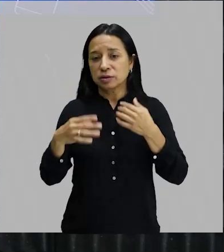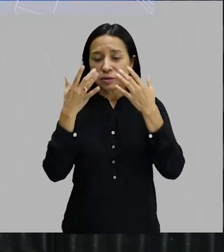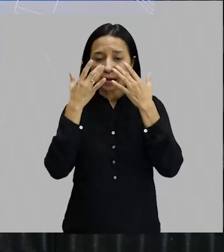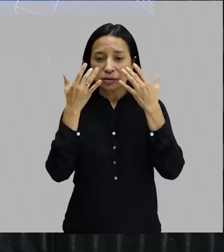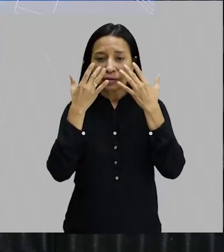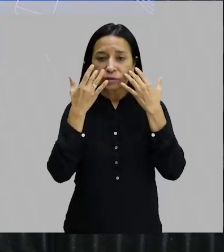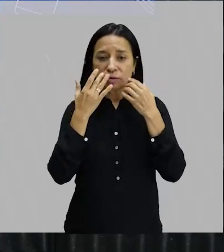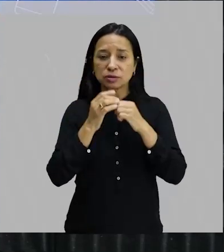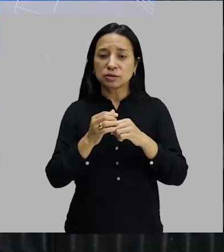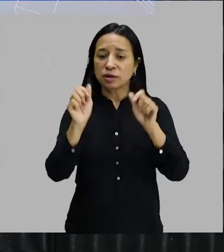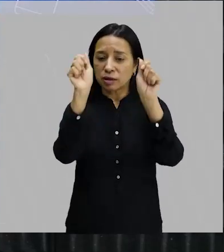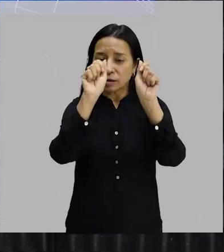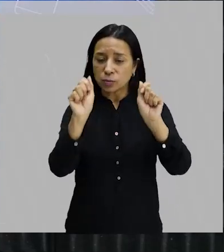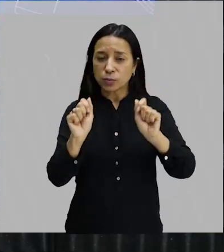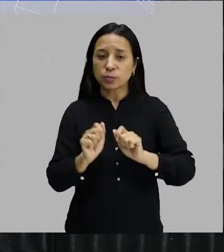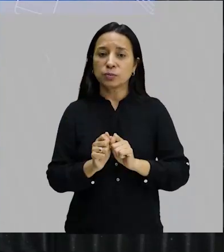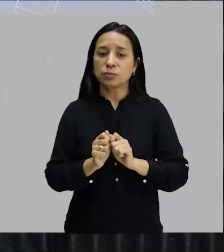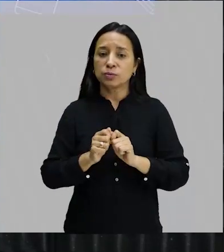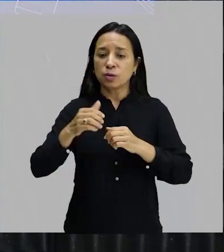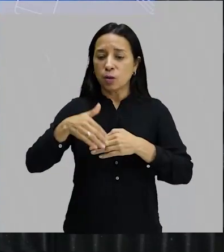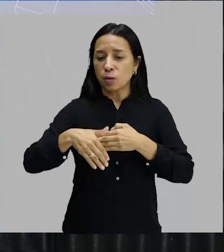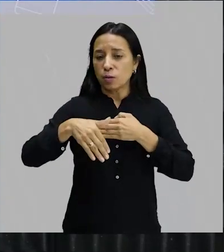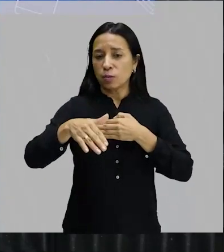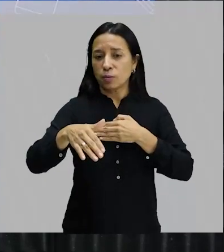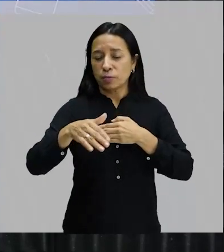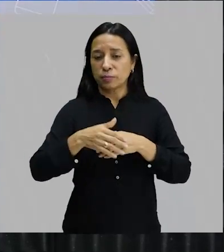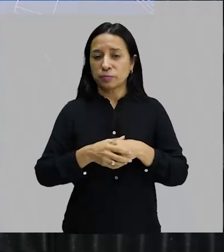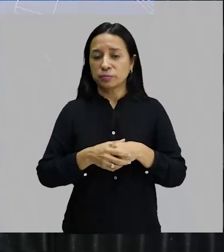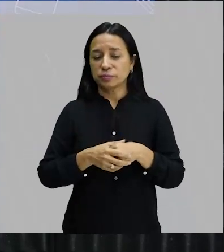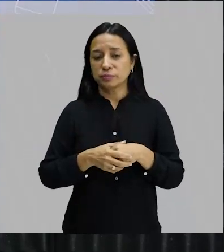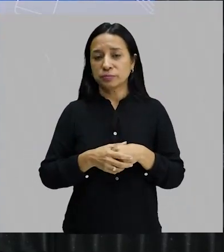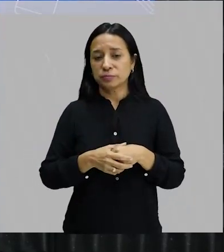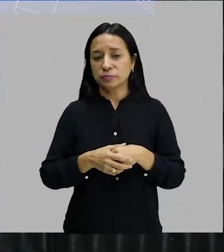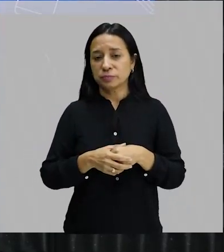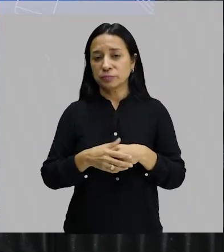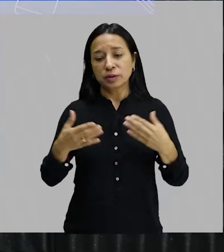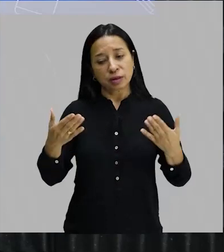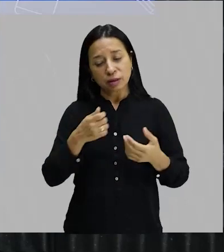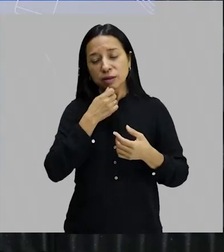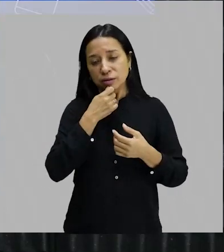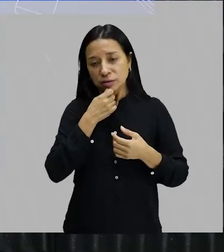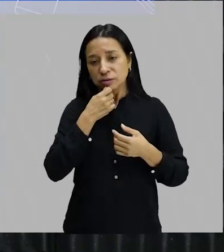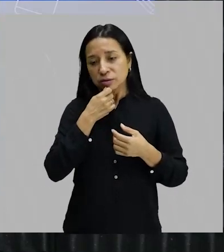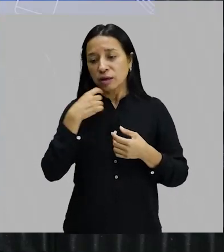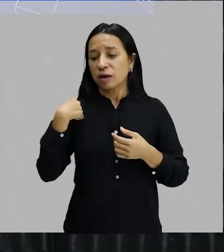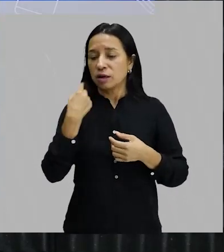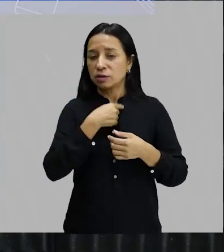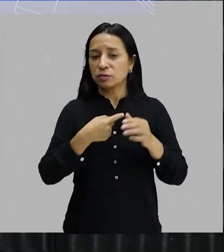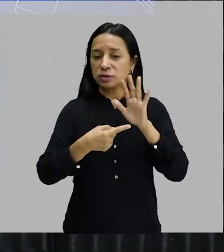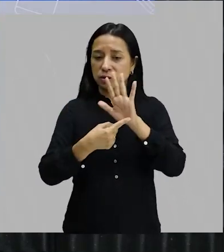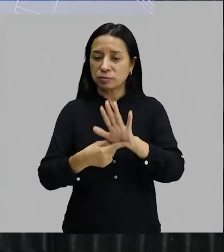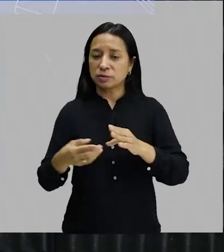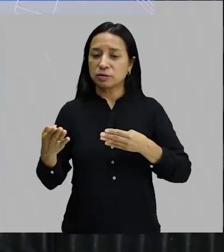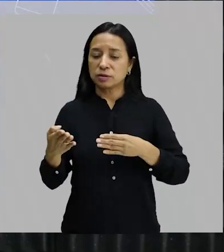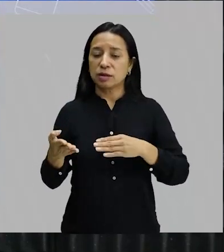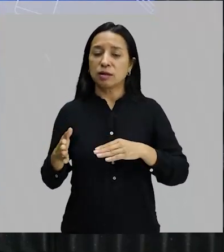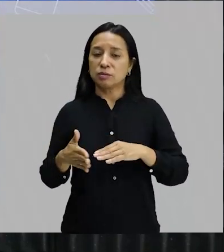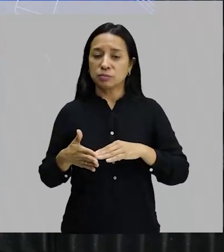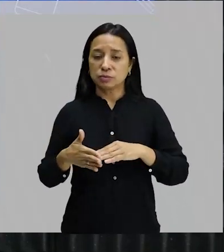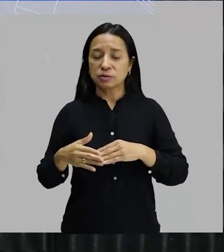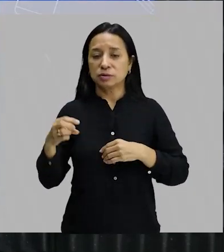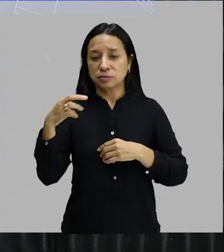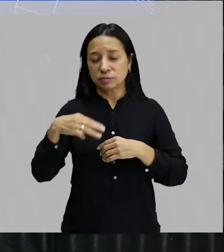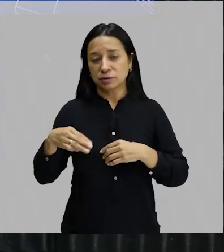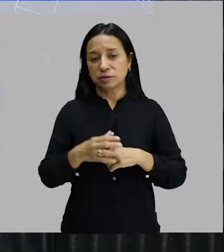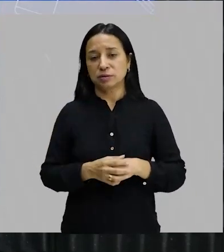é artista, escutou, passou pela pintura e, mais ainda, é a nossa representação do modernismo maranhense. Um abraço,